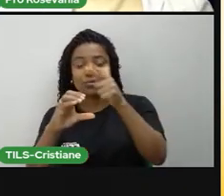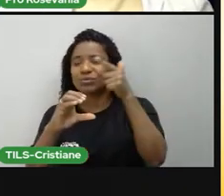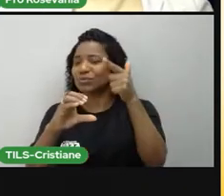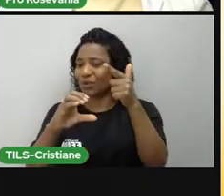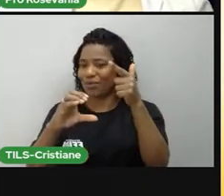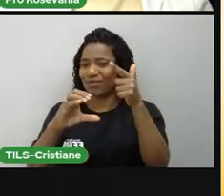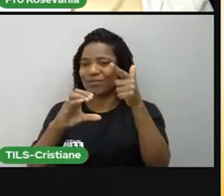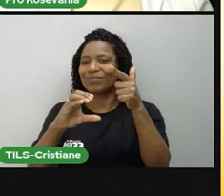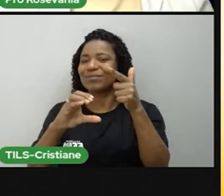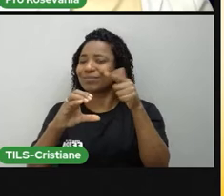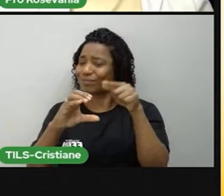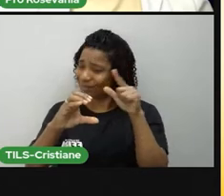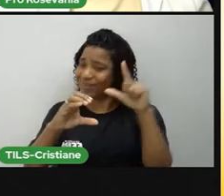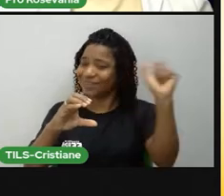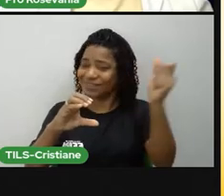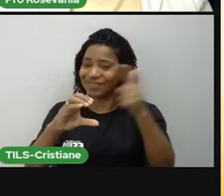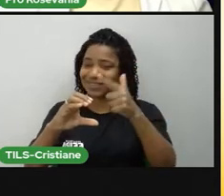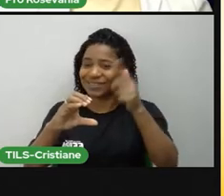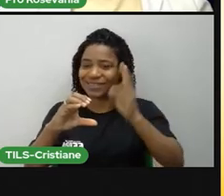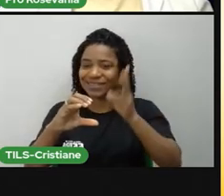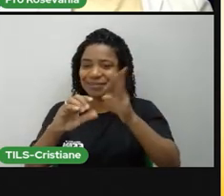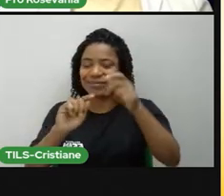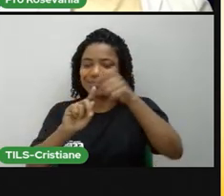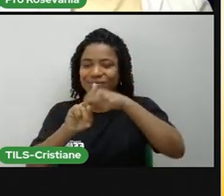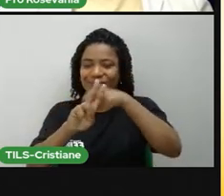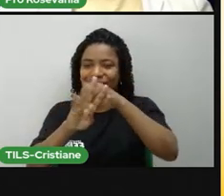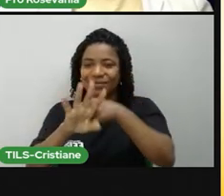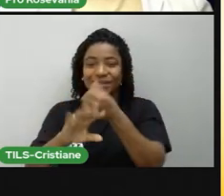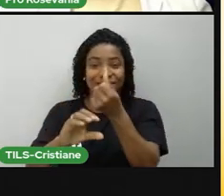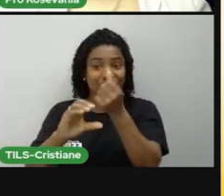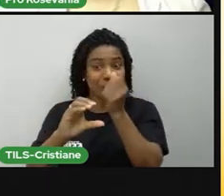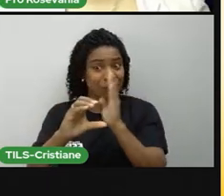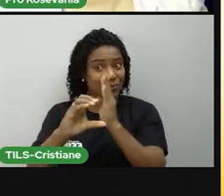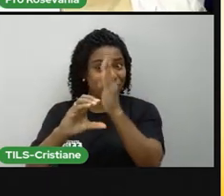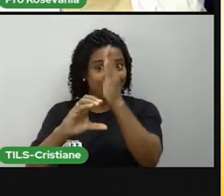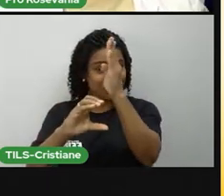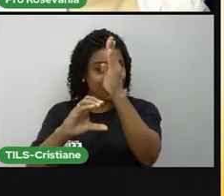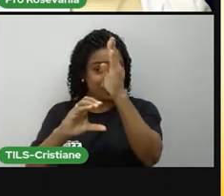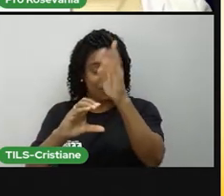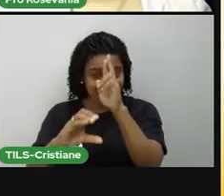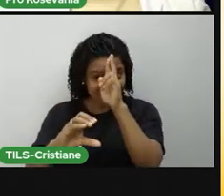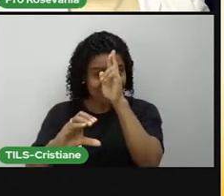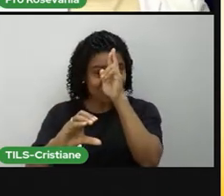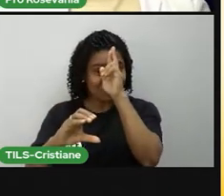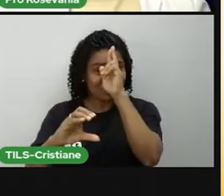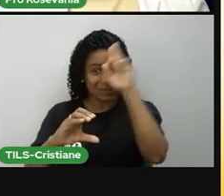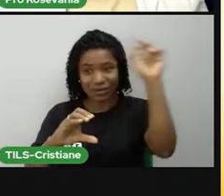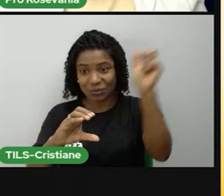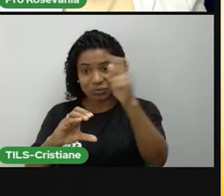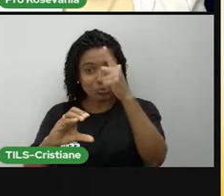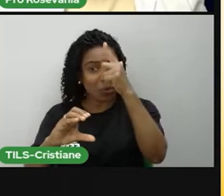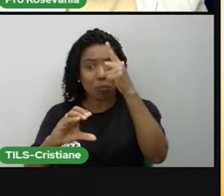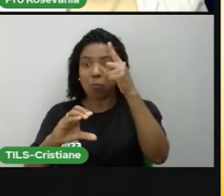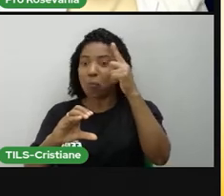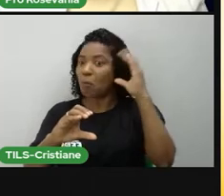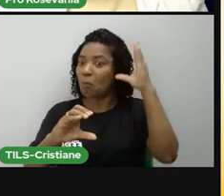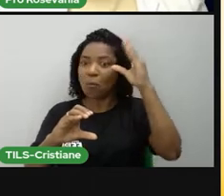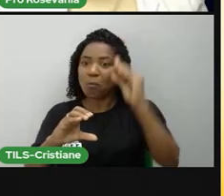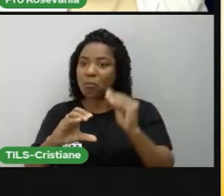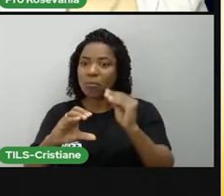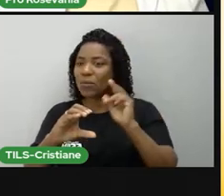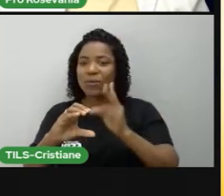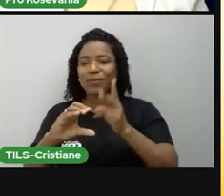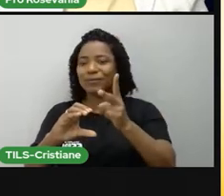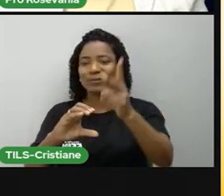aparecendo. É aquela expressão do Sol e meia-noite. E aí o que acontece? É o início do verão no hemisfério